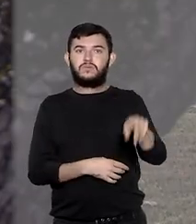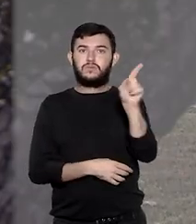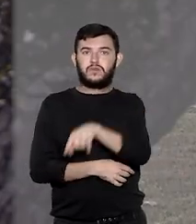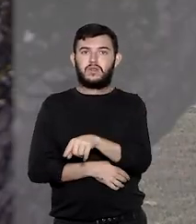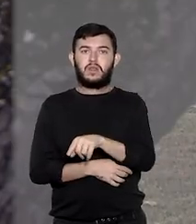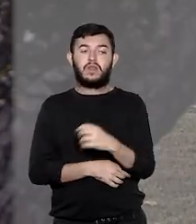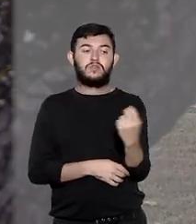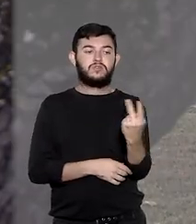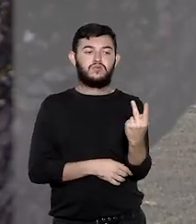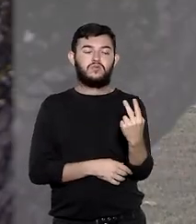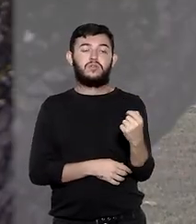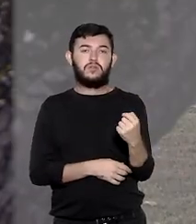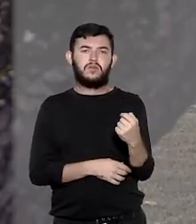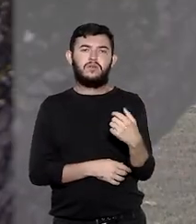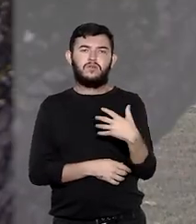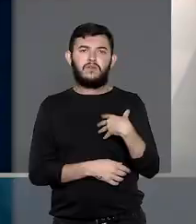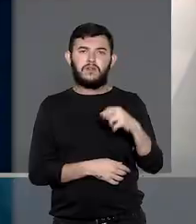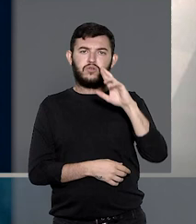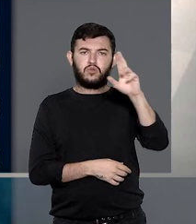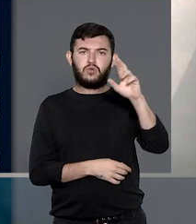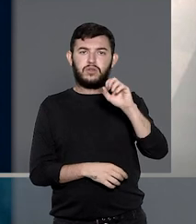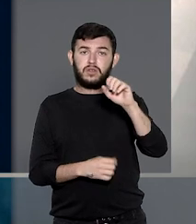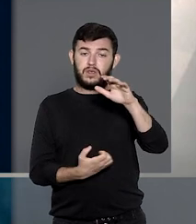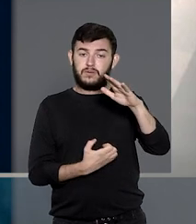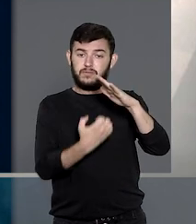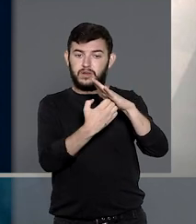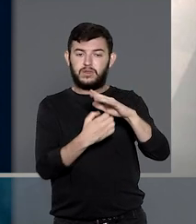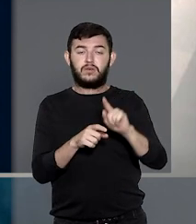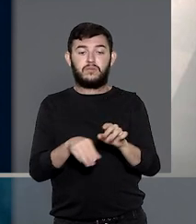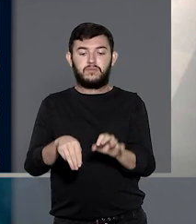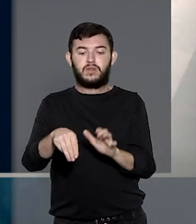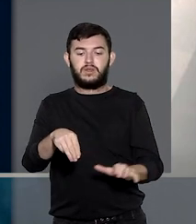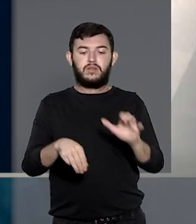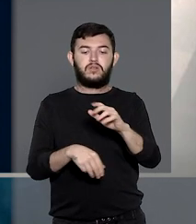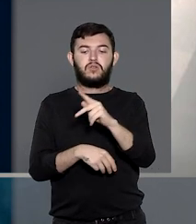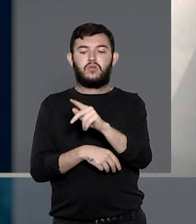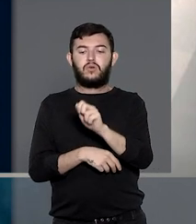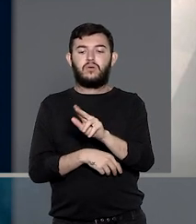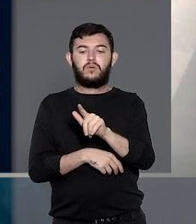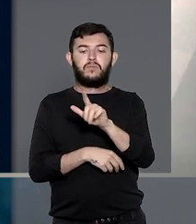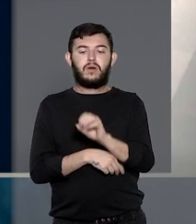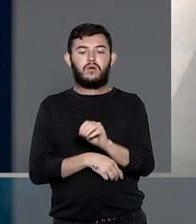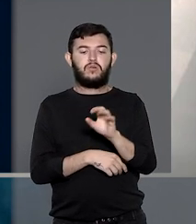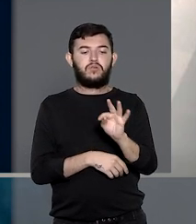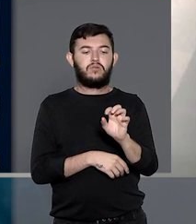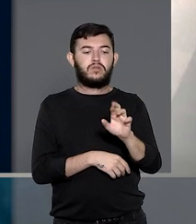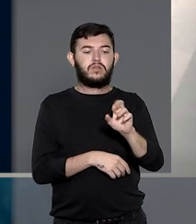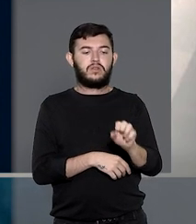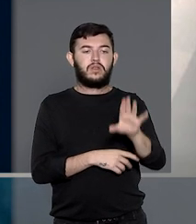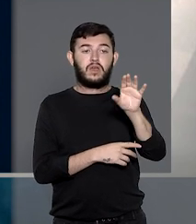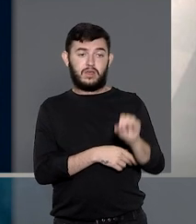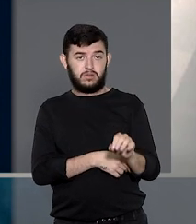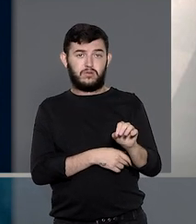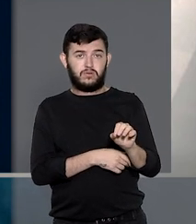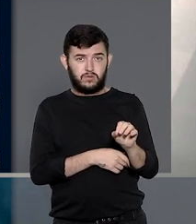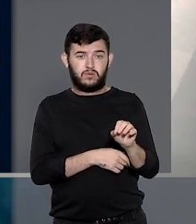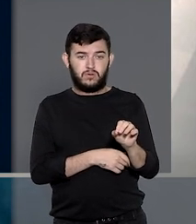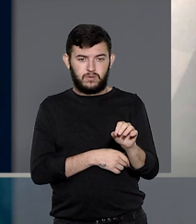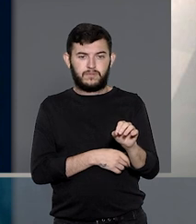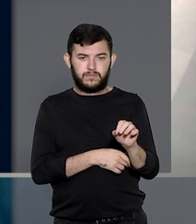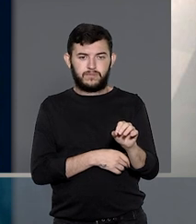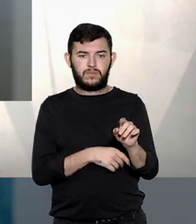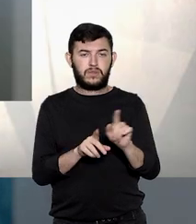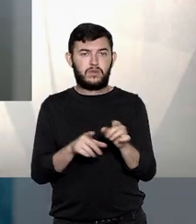recurso especial das herdeiras no STJ, o relator ministro Paulo de Tarso Sanseverino destacou, entre outras coisas, que